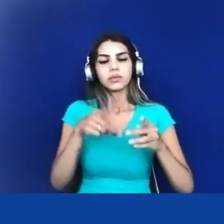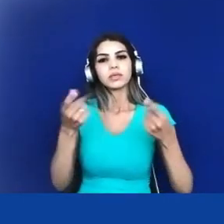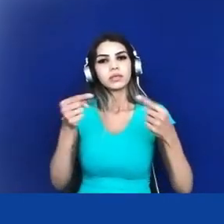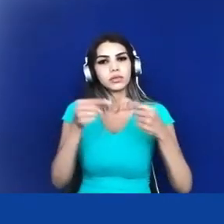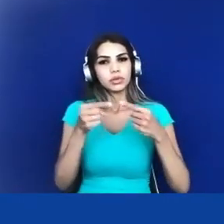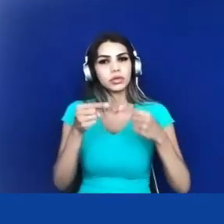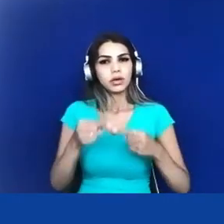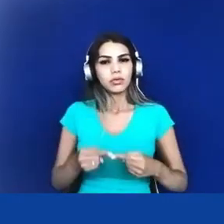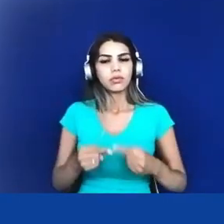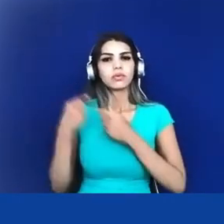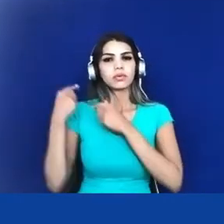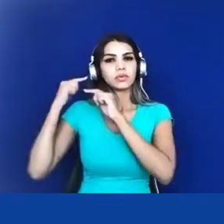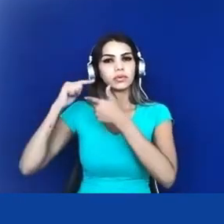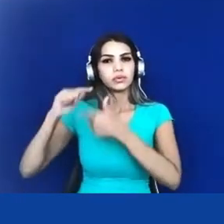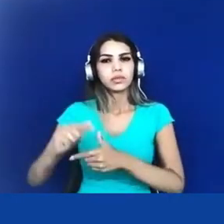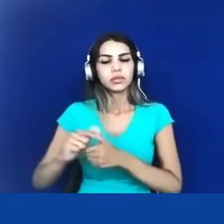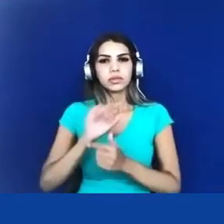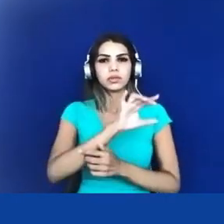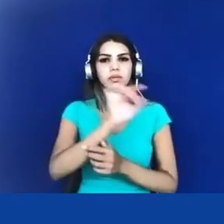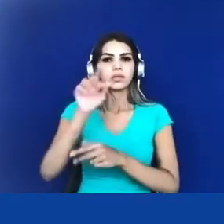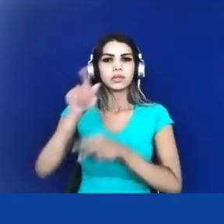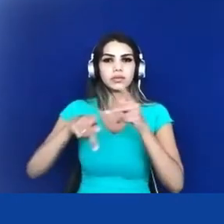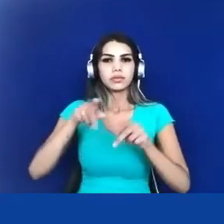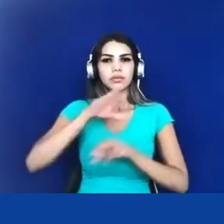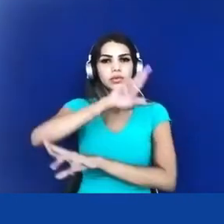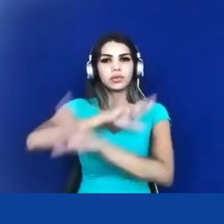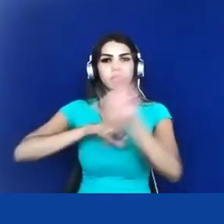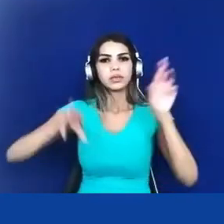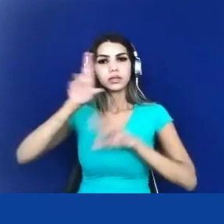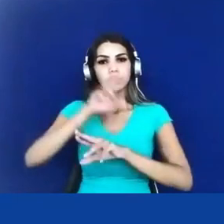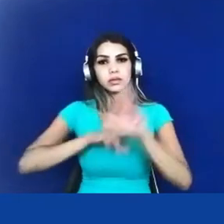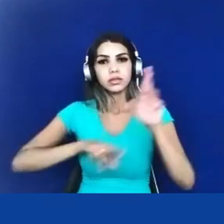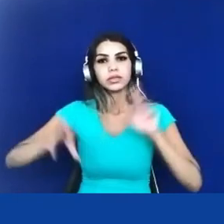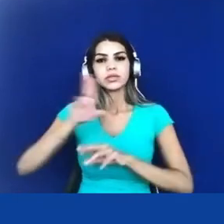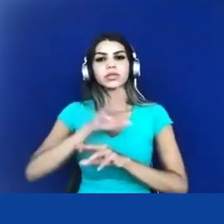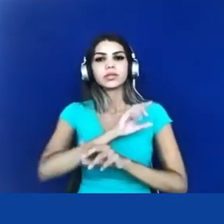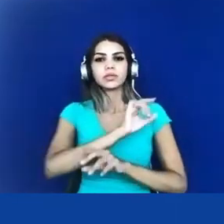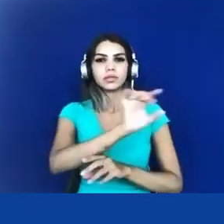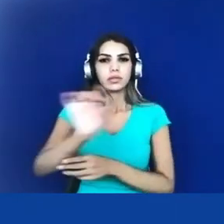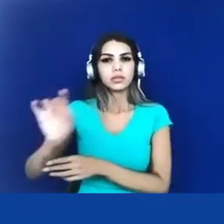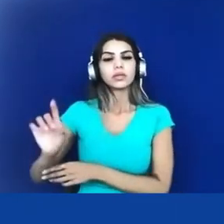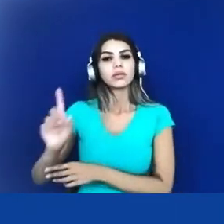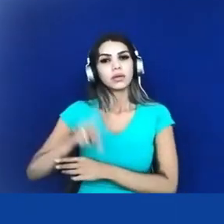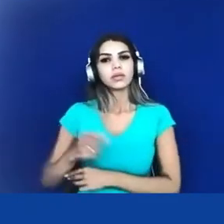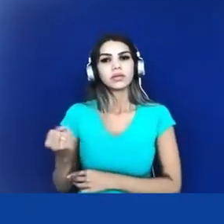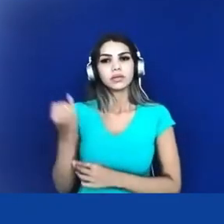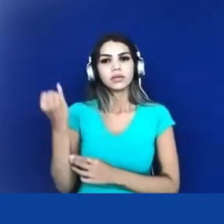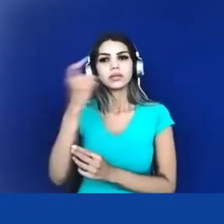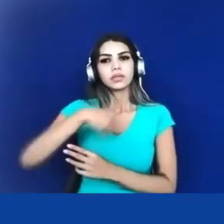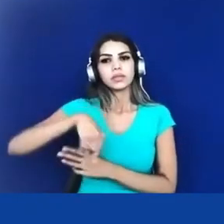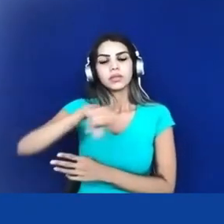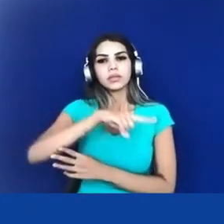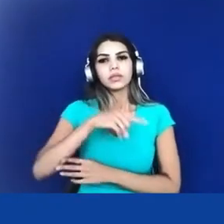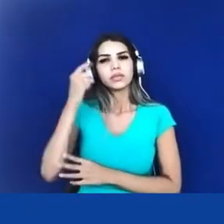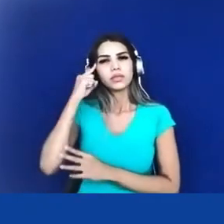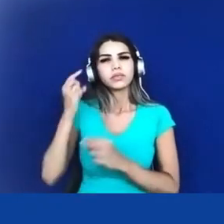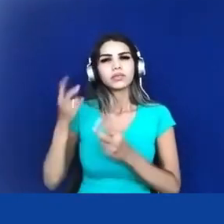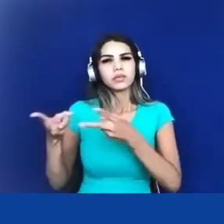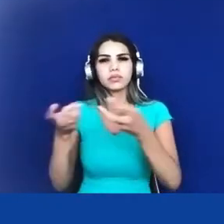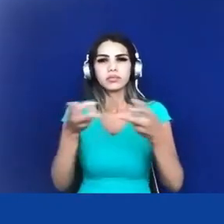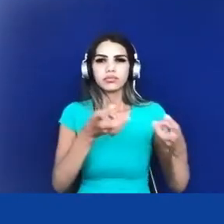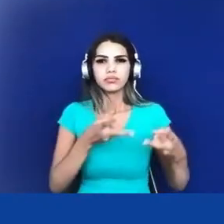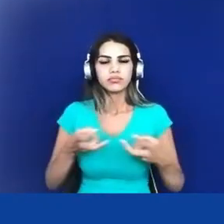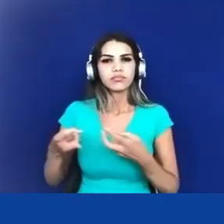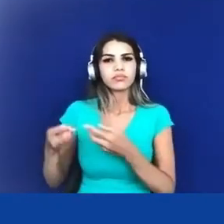tradições e cada população é distinta e é diferente entre si é importante a gente perceber e aí eu